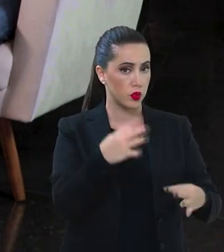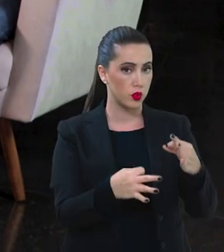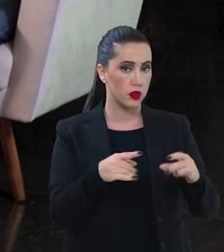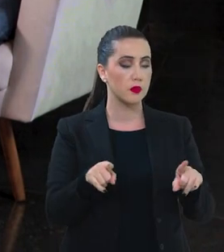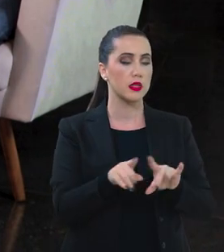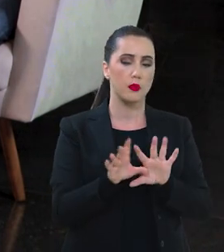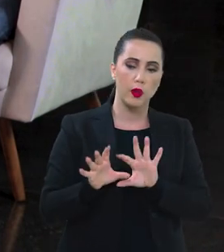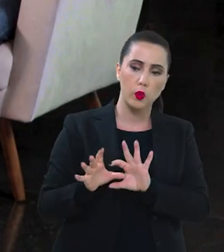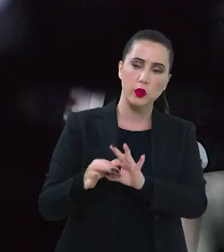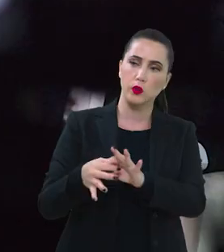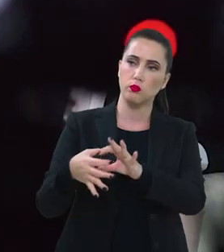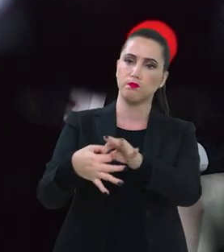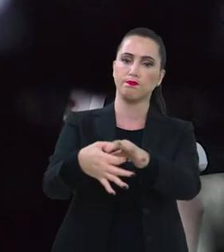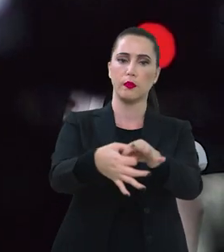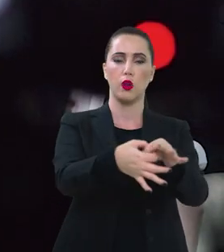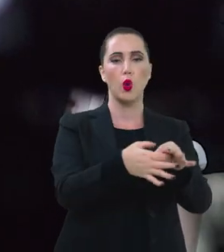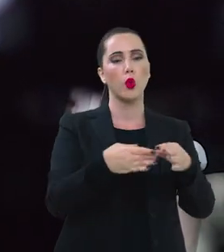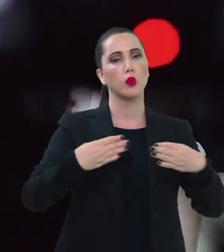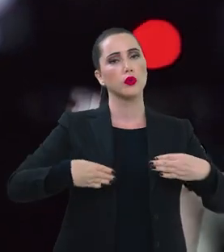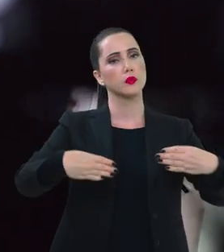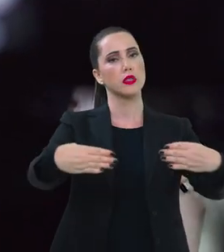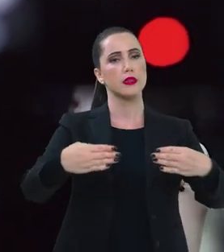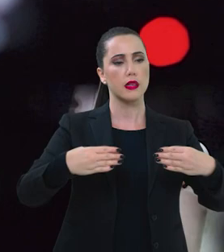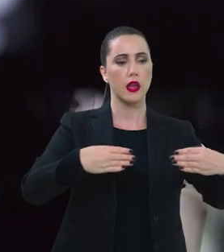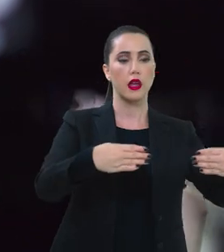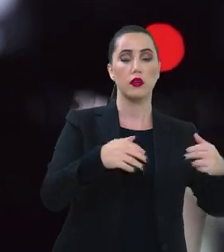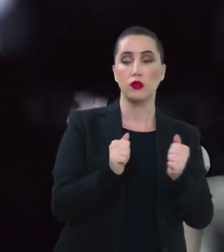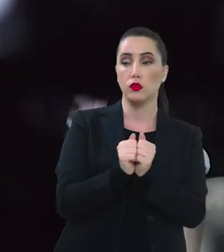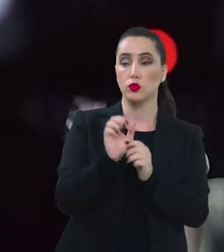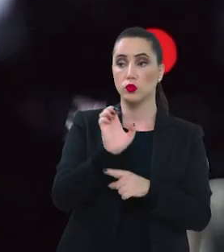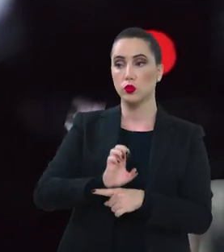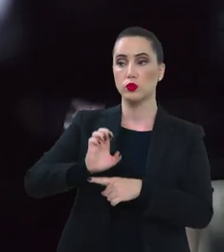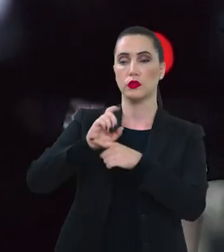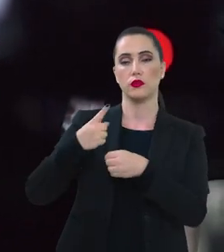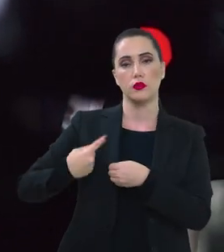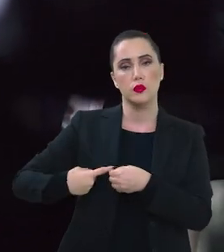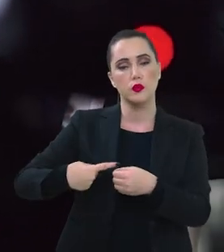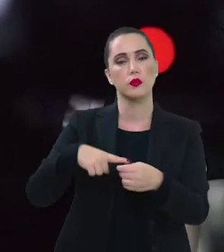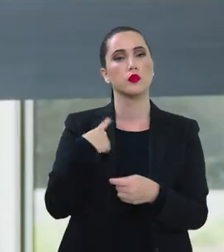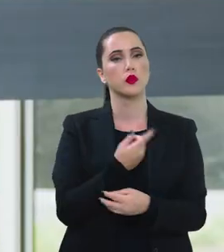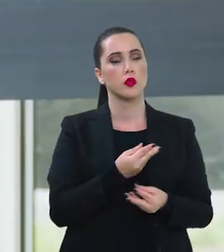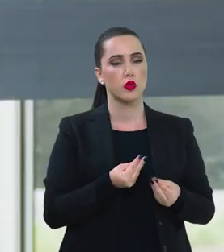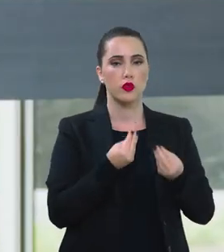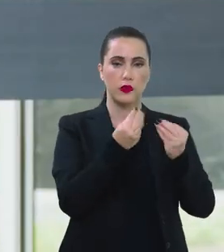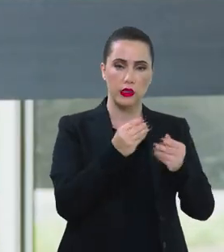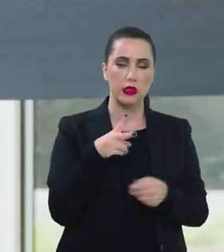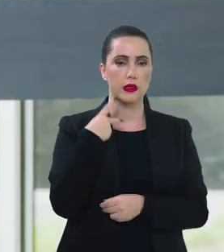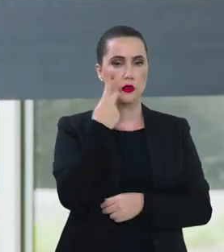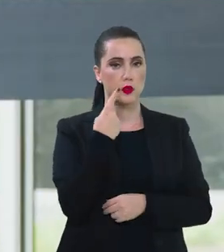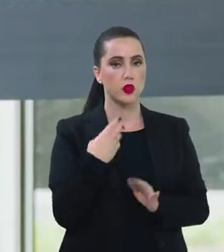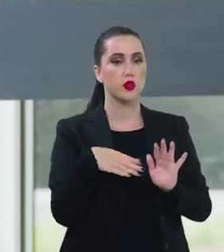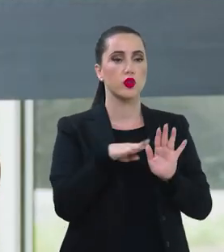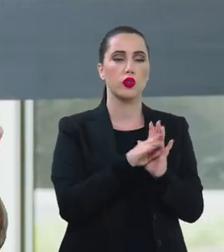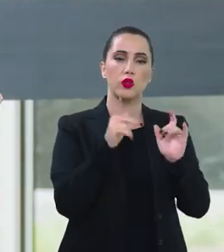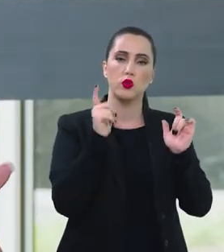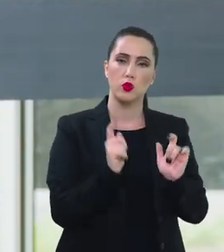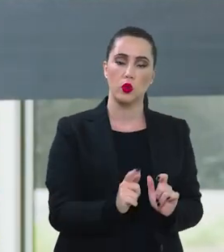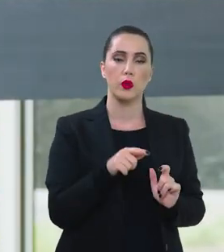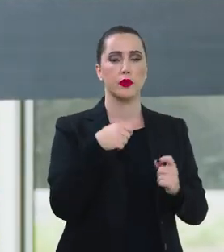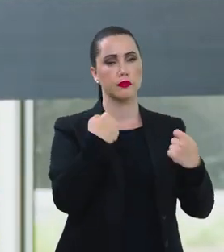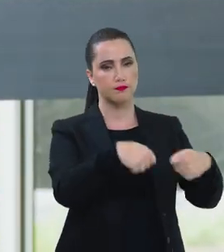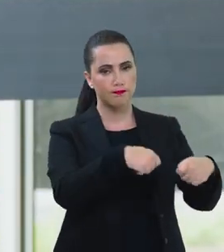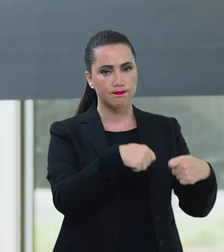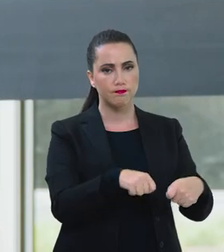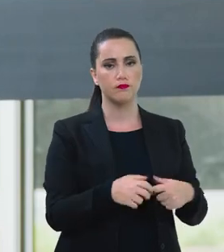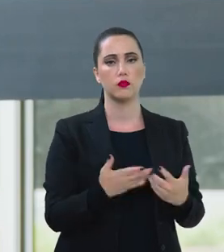Ministério da Justiça, mas também em parceria com os outros ministérios, para, em trabalho com os estados e os municípios, a gente garantir que essas políticas cheguem nos